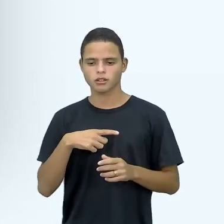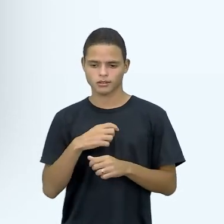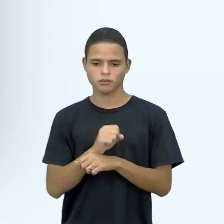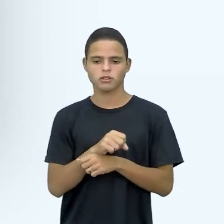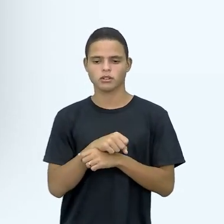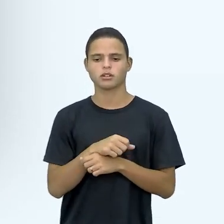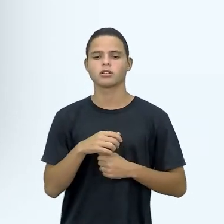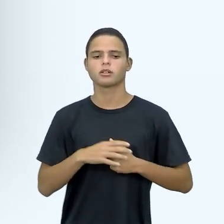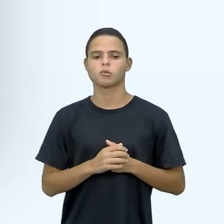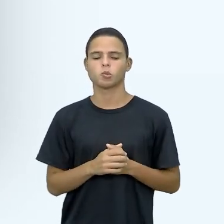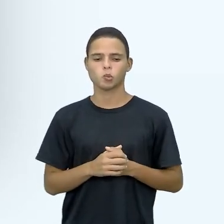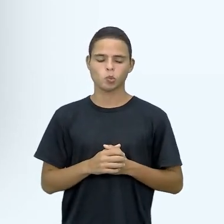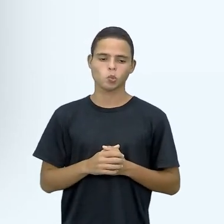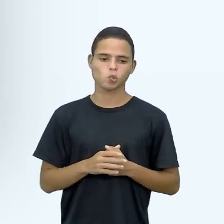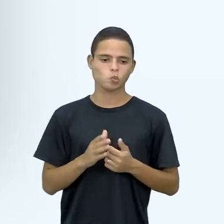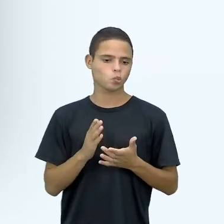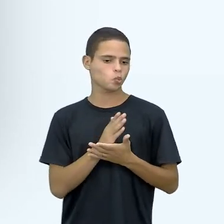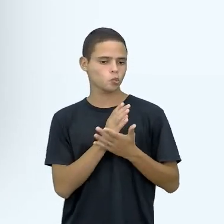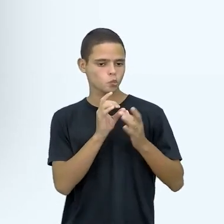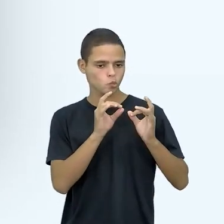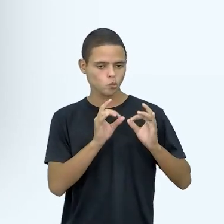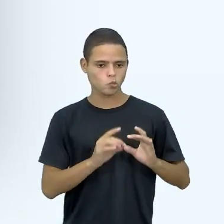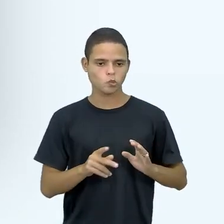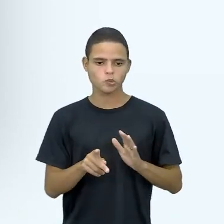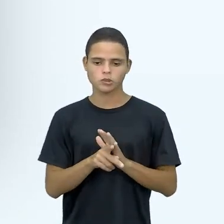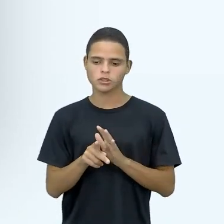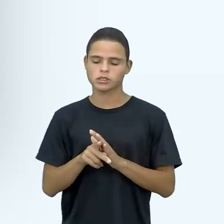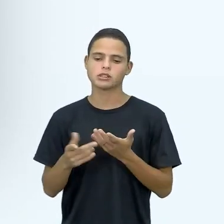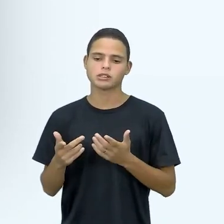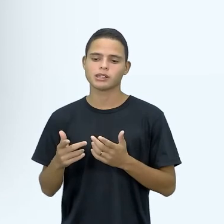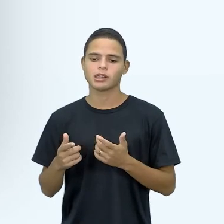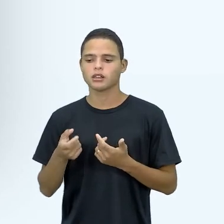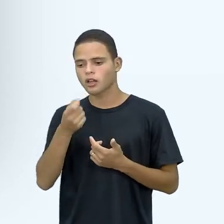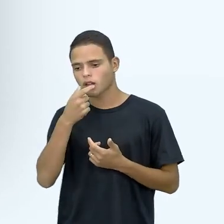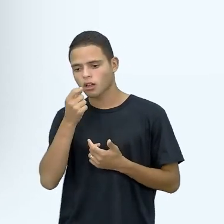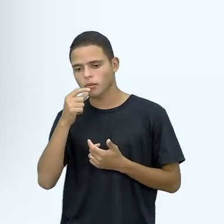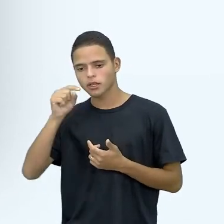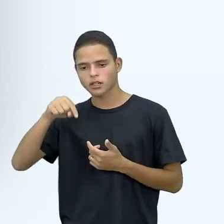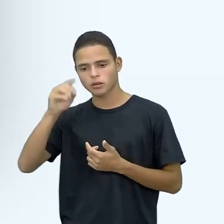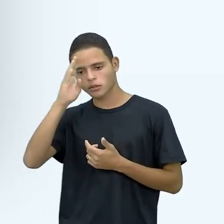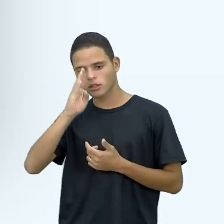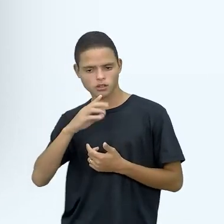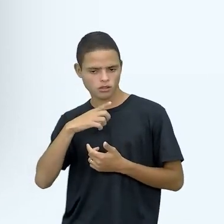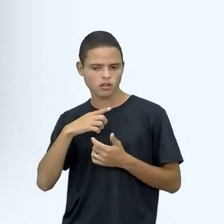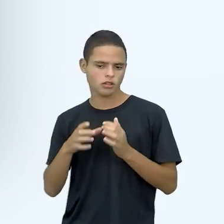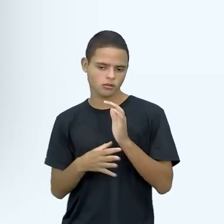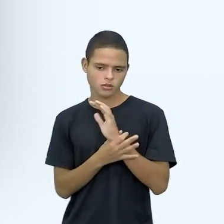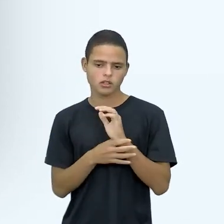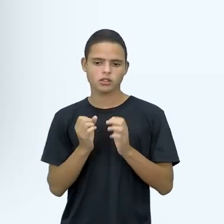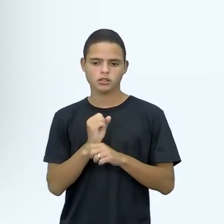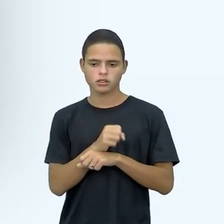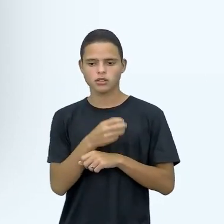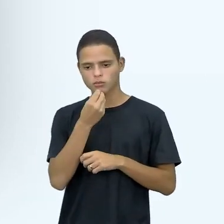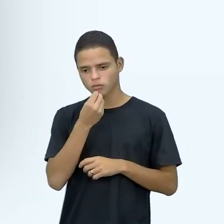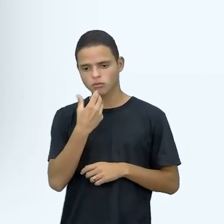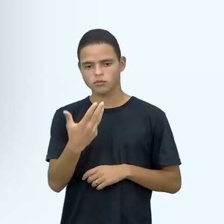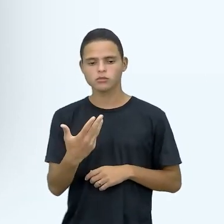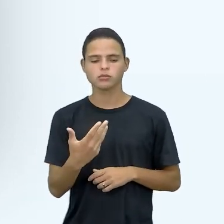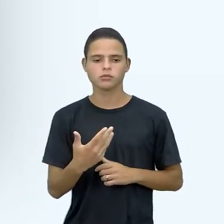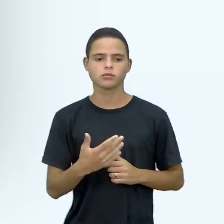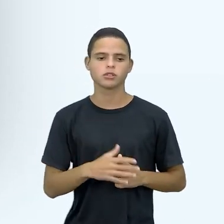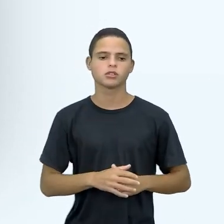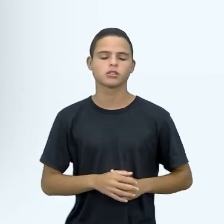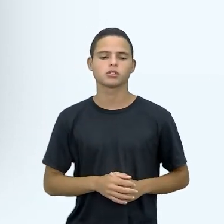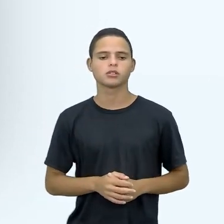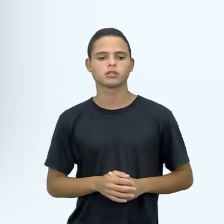fármacos antianêmicos de farmacêuticas brasileiras, já, né, eles são muito seguros, né, eles são muito bons, vamos falar assim,